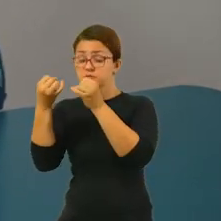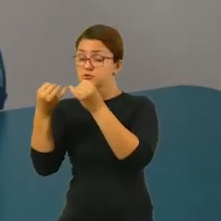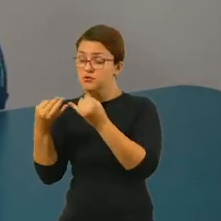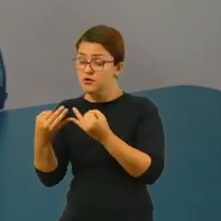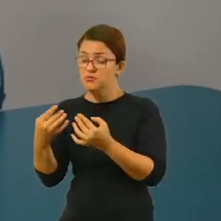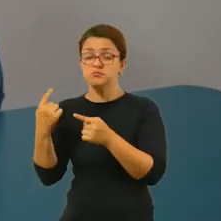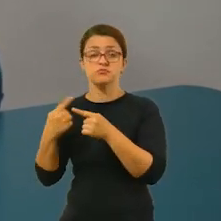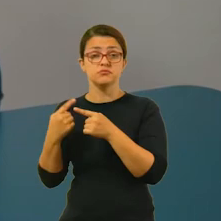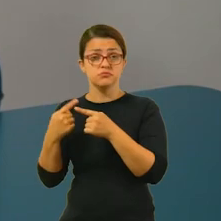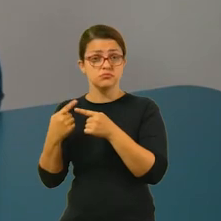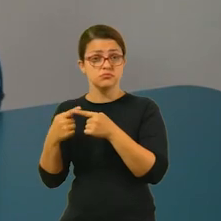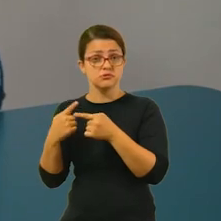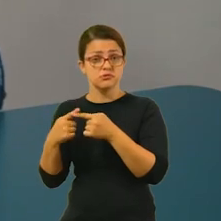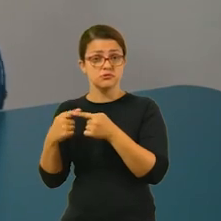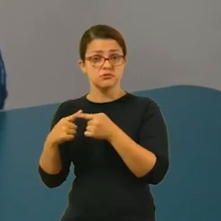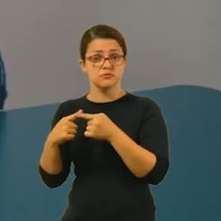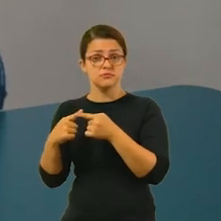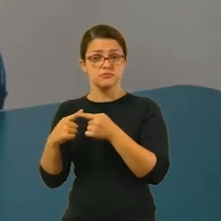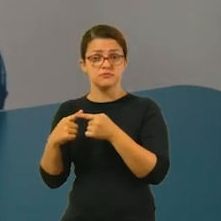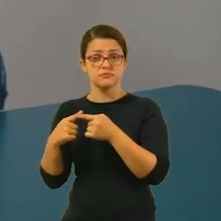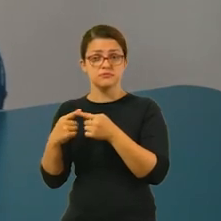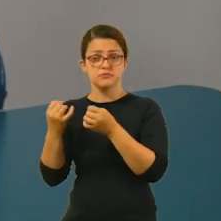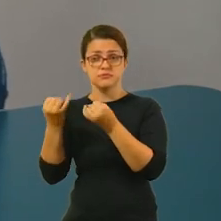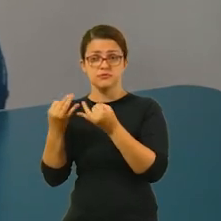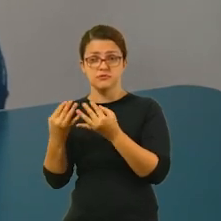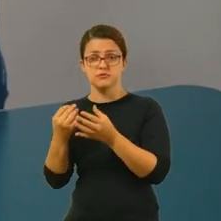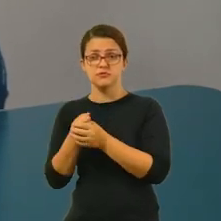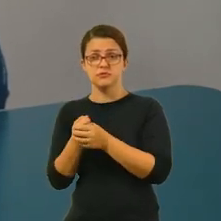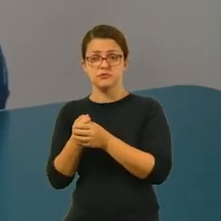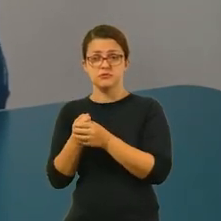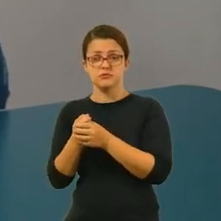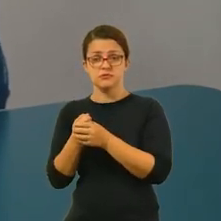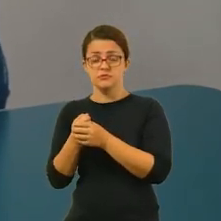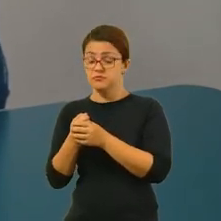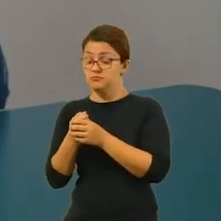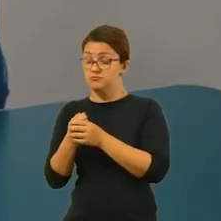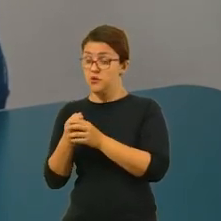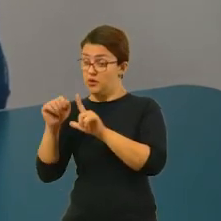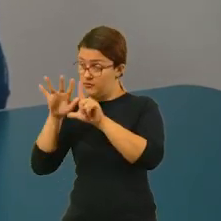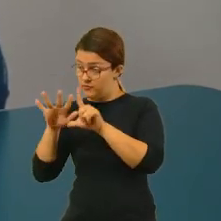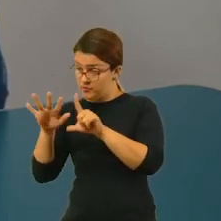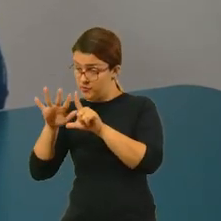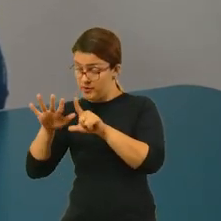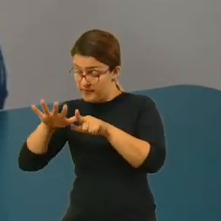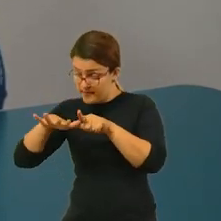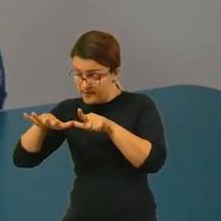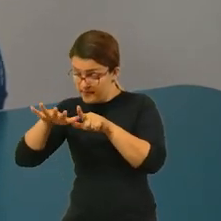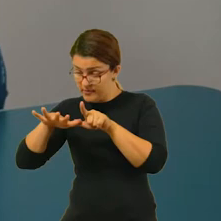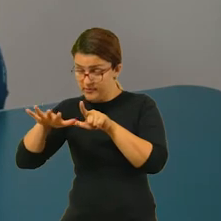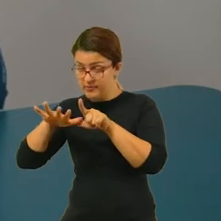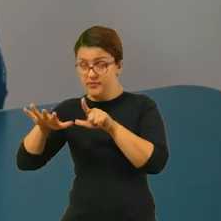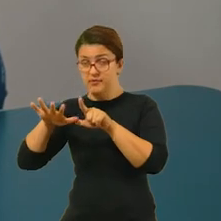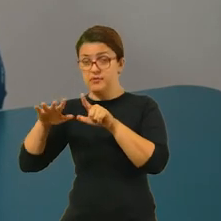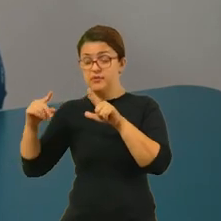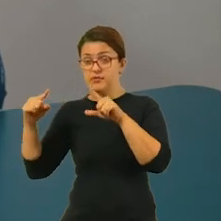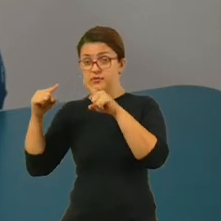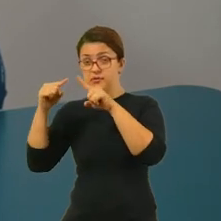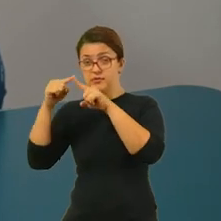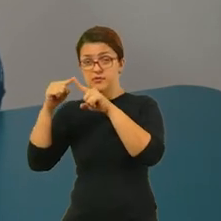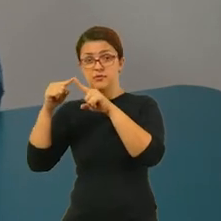a gente vai justificar a resposta. Então, gente vai responder. É uma figura plana formada por